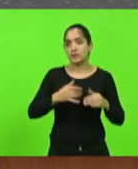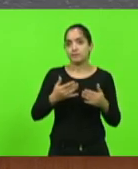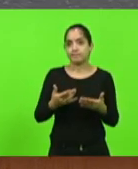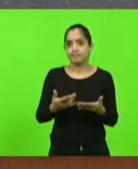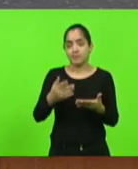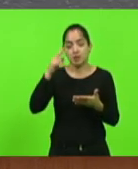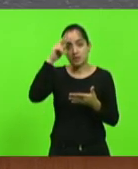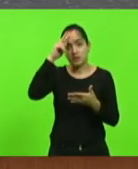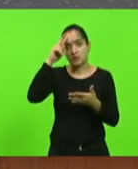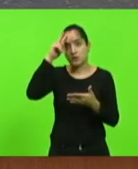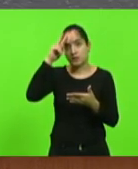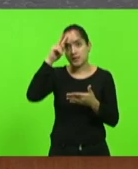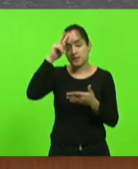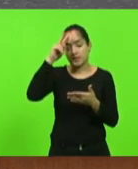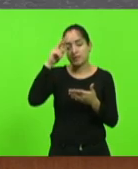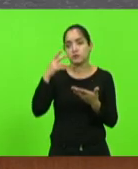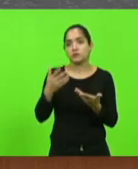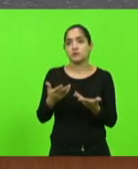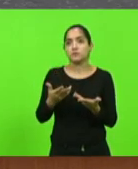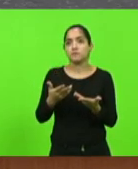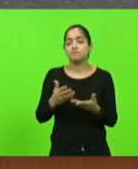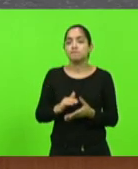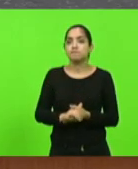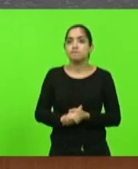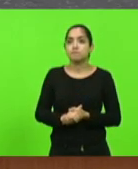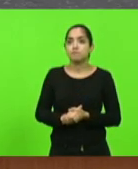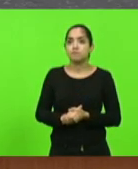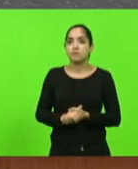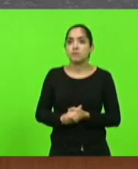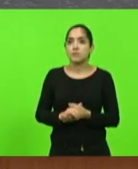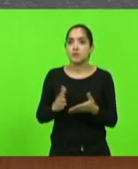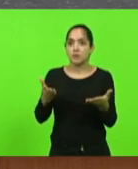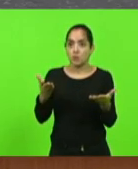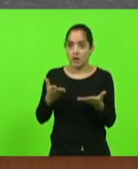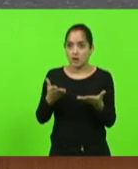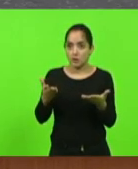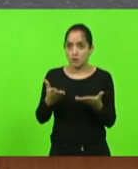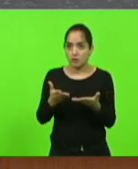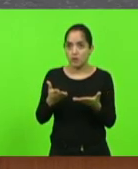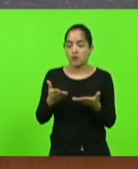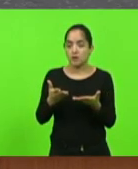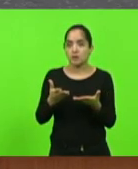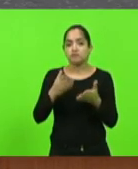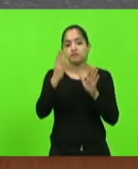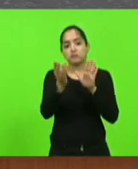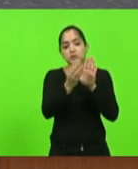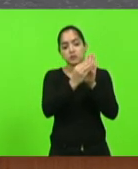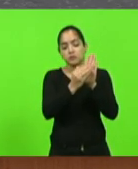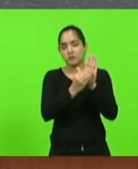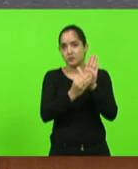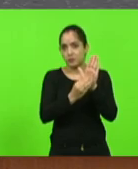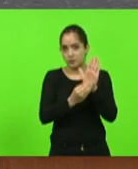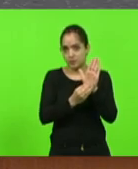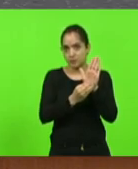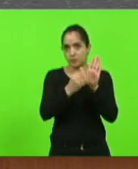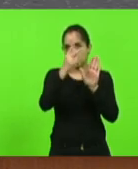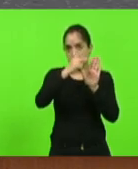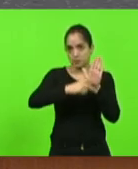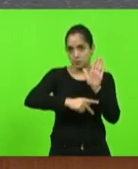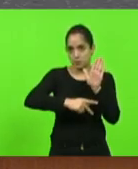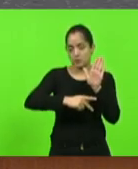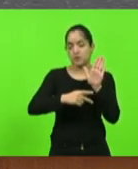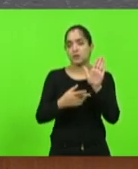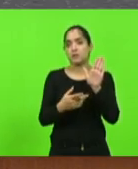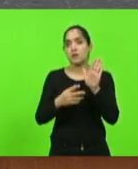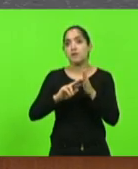historicamente, estão agora sendo incluídos nesse programa, isso vai